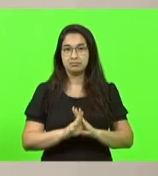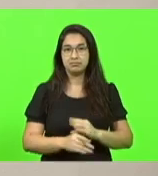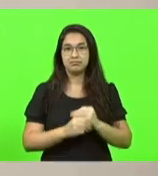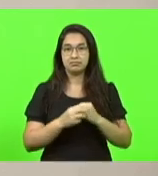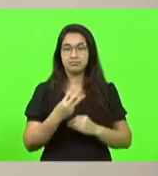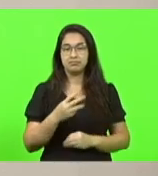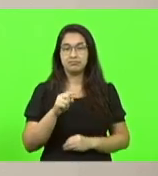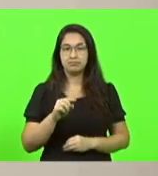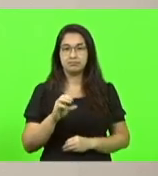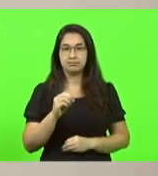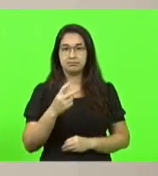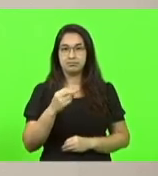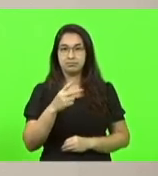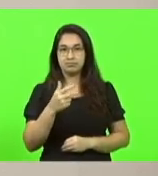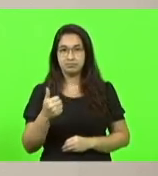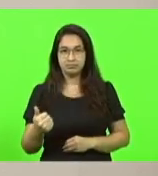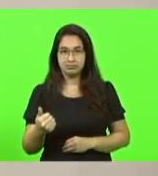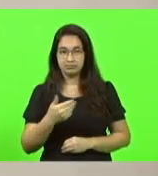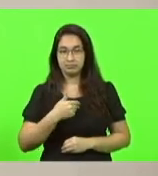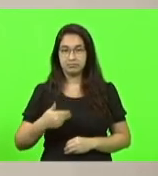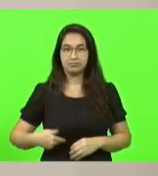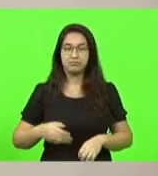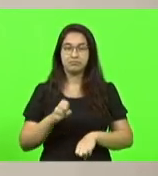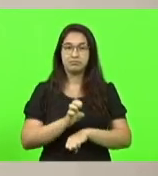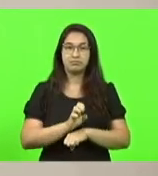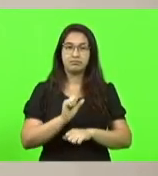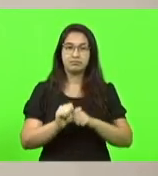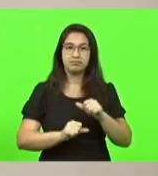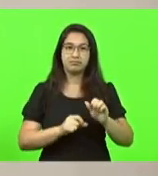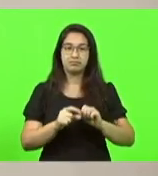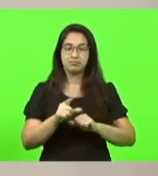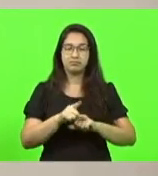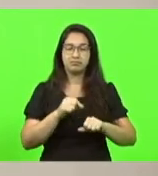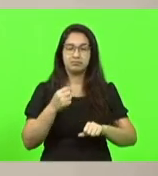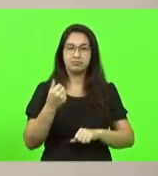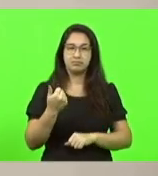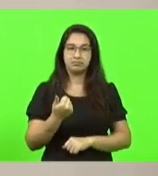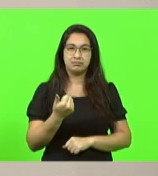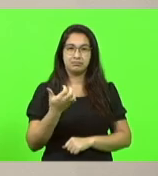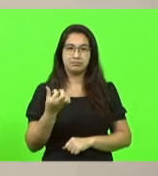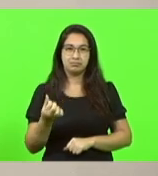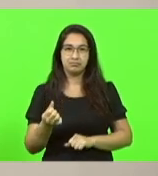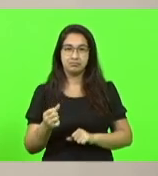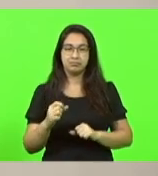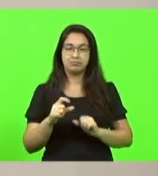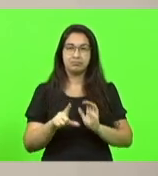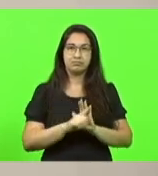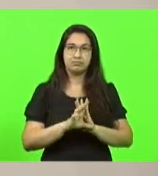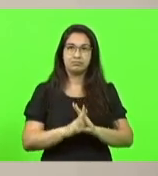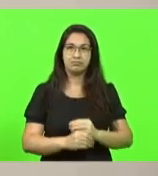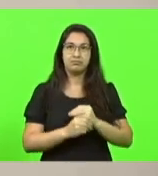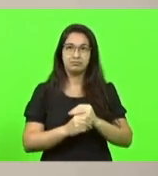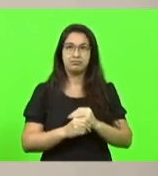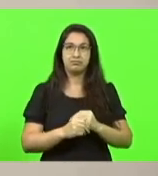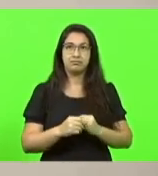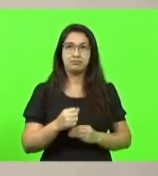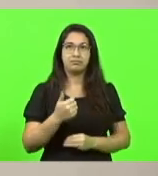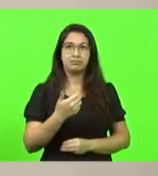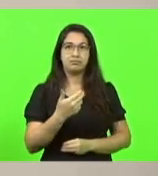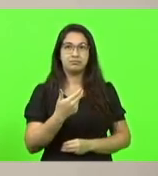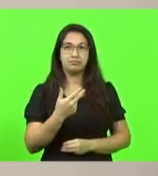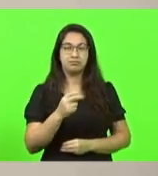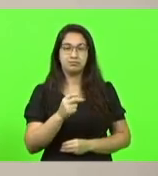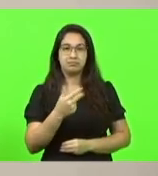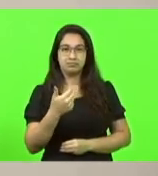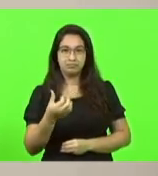.0 2021, autor governo do Estado, altera o artigo 16, da lei complementar 318 de 2006, que dispõe sobre a